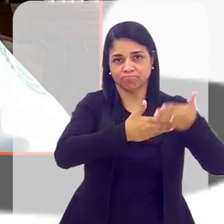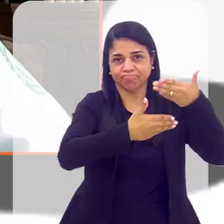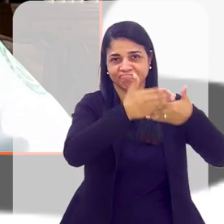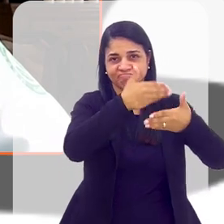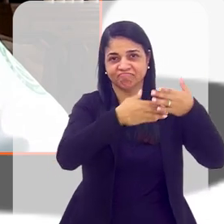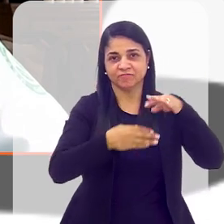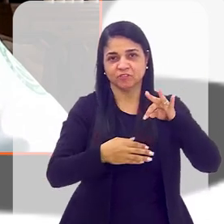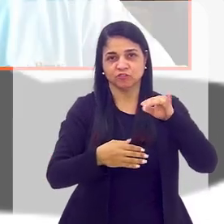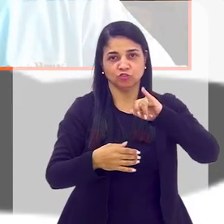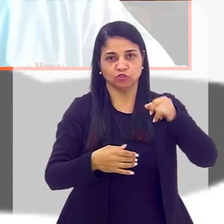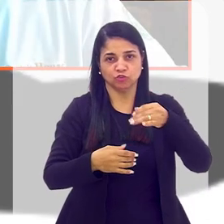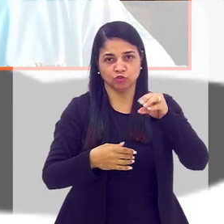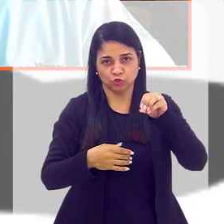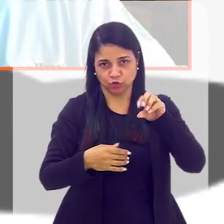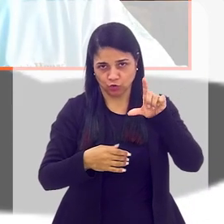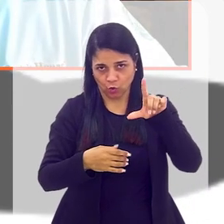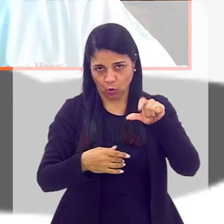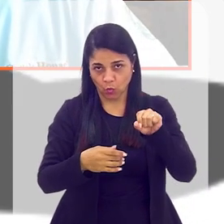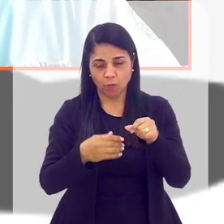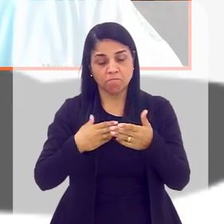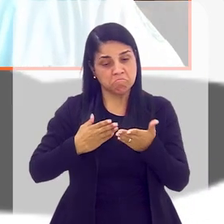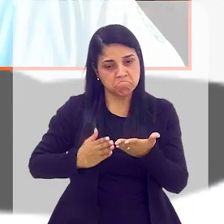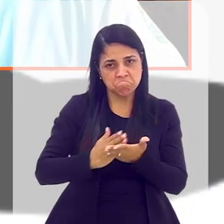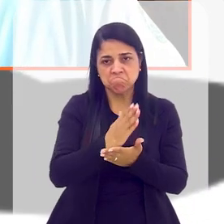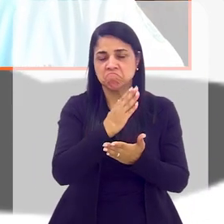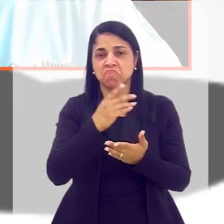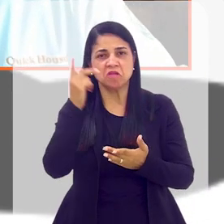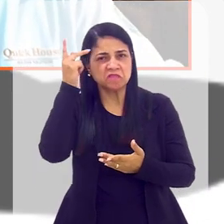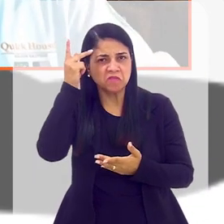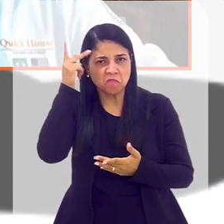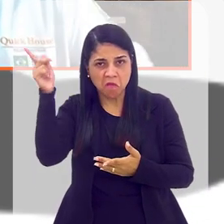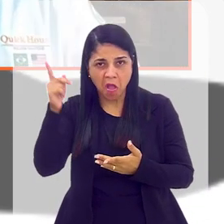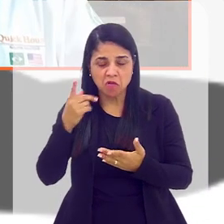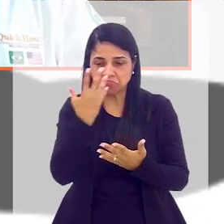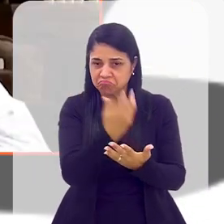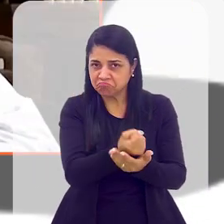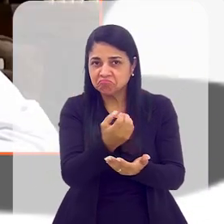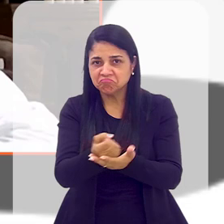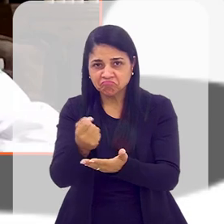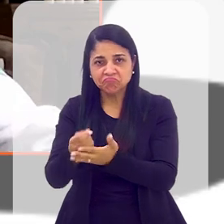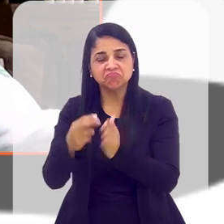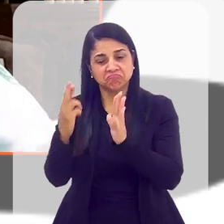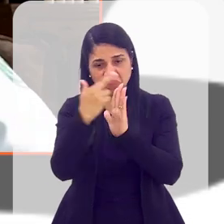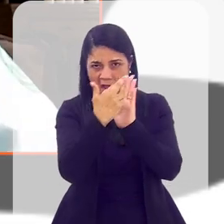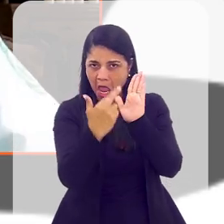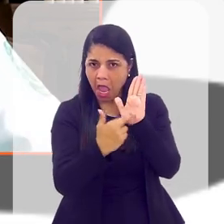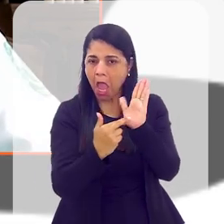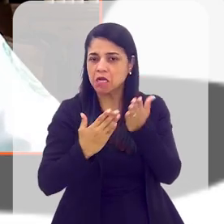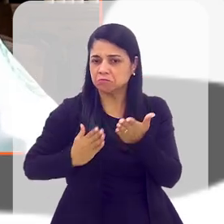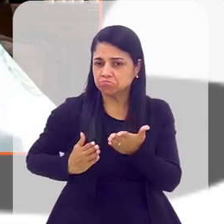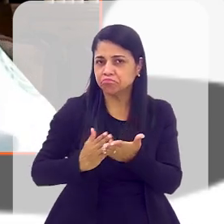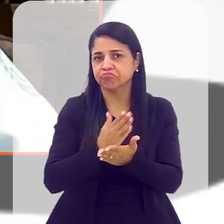E foi aprovado, passou por todos os testes, assim, atendeu todas as exigências do